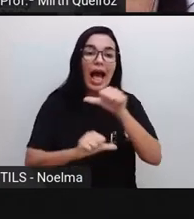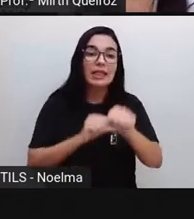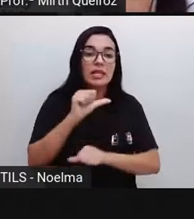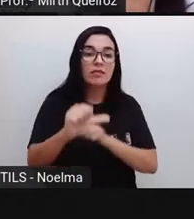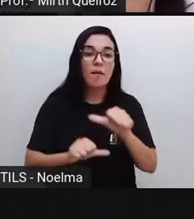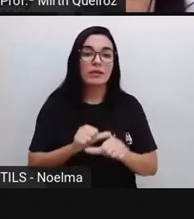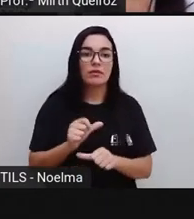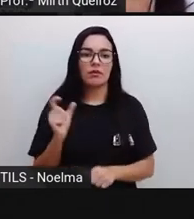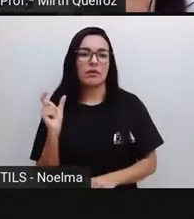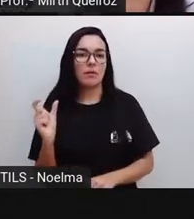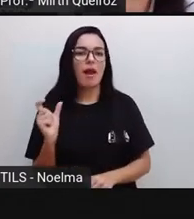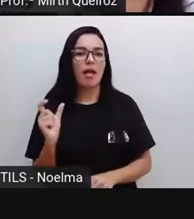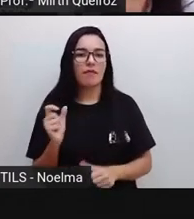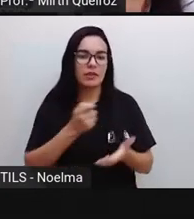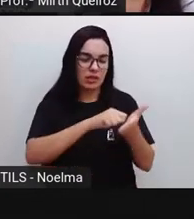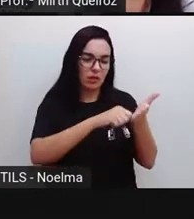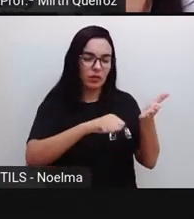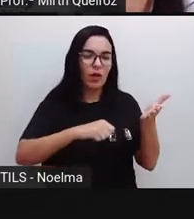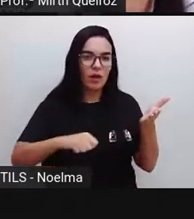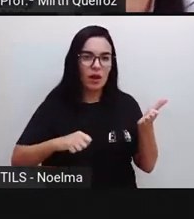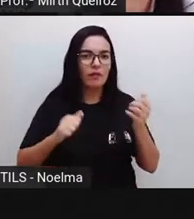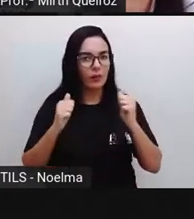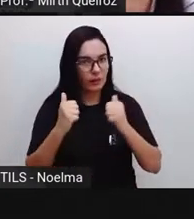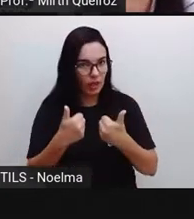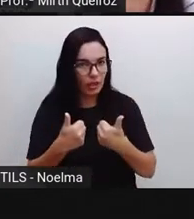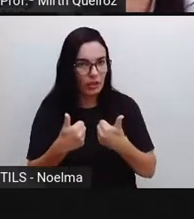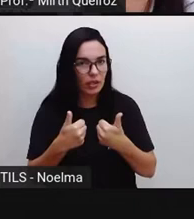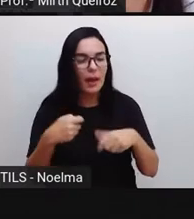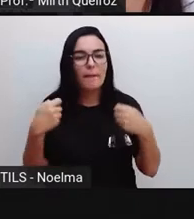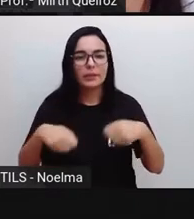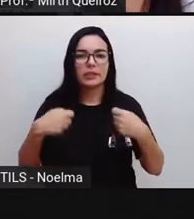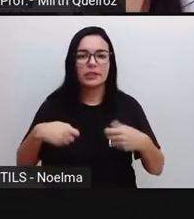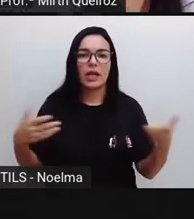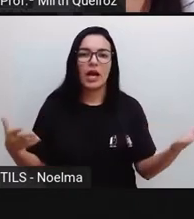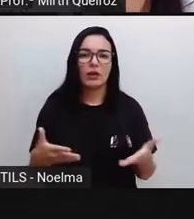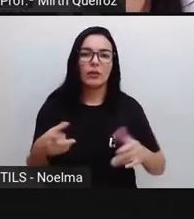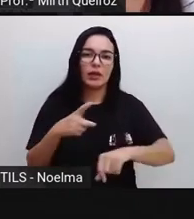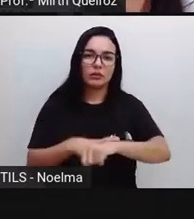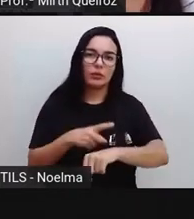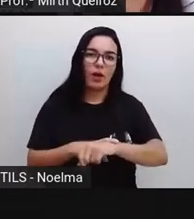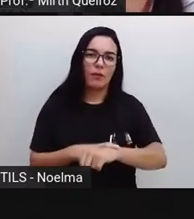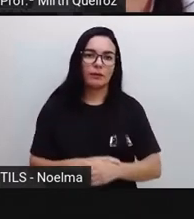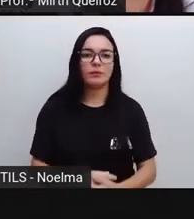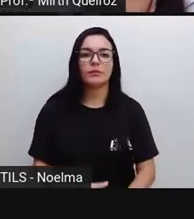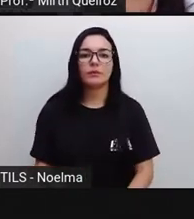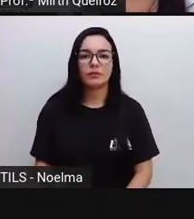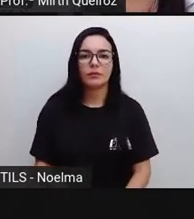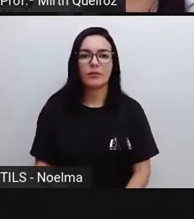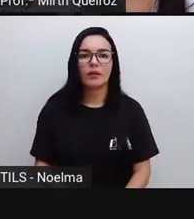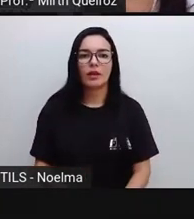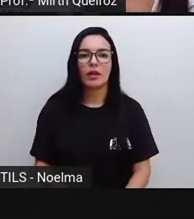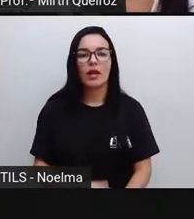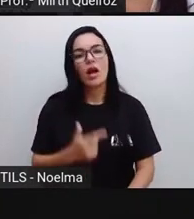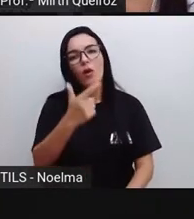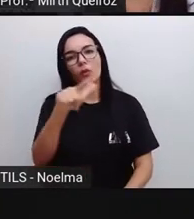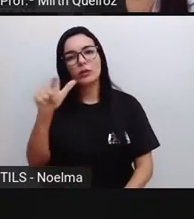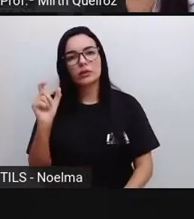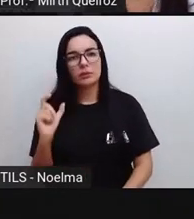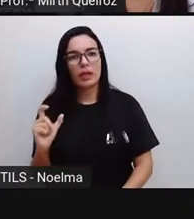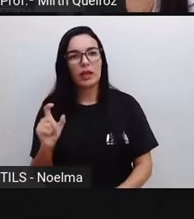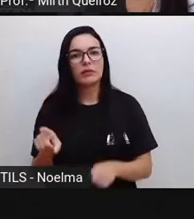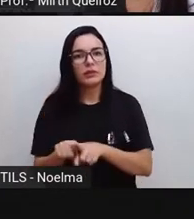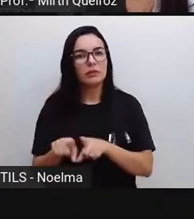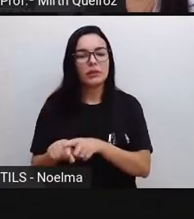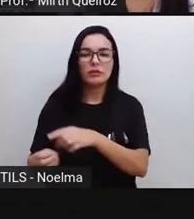ortográficas, certo? Então, tem que ser um dicionário mais atualizado, fora as novas palavras que vão sendo